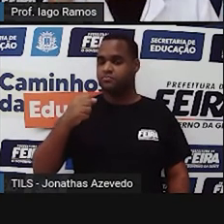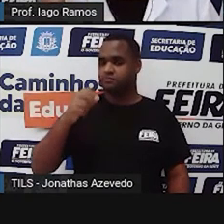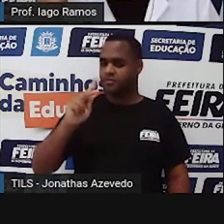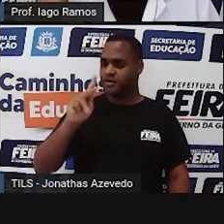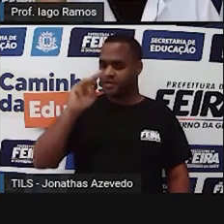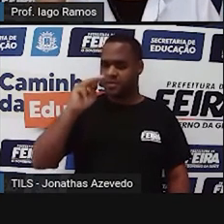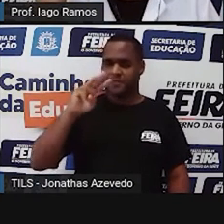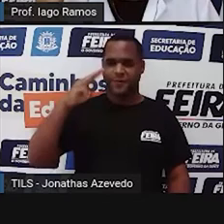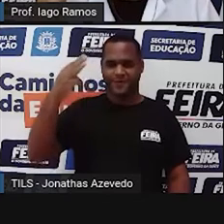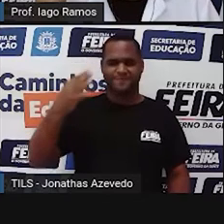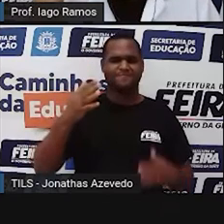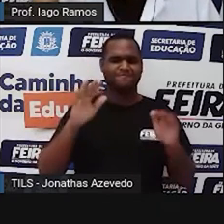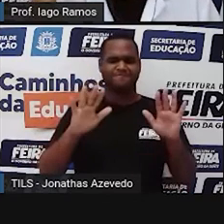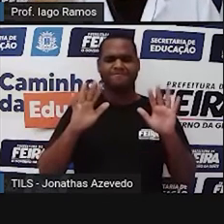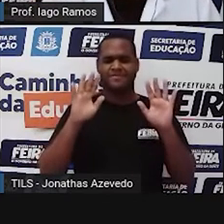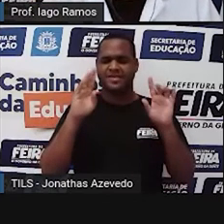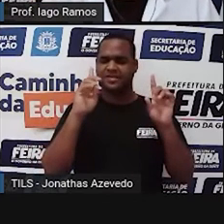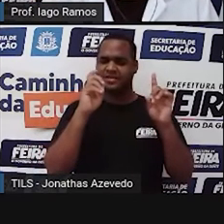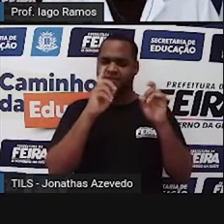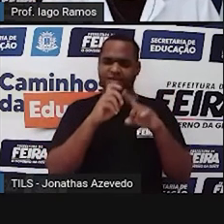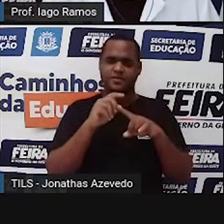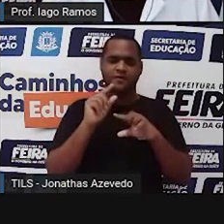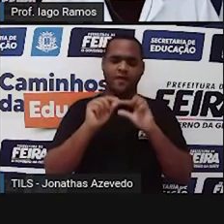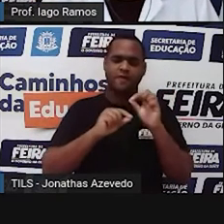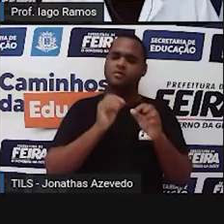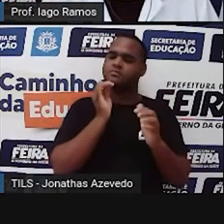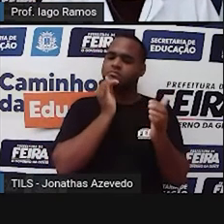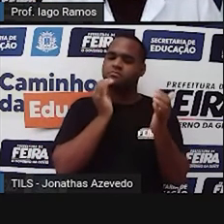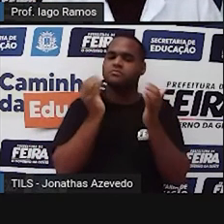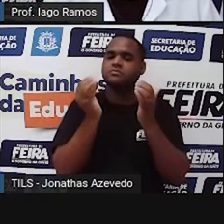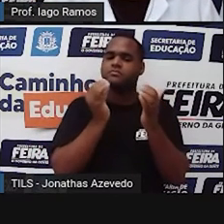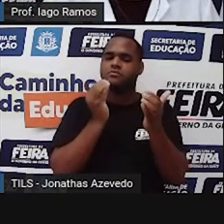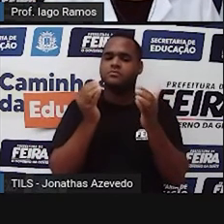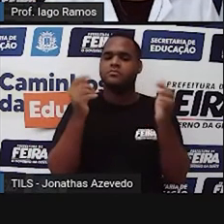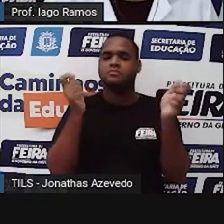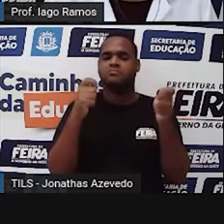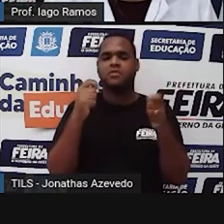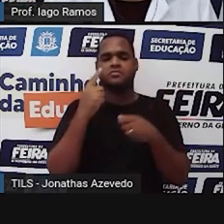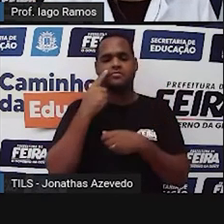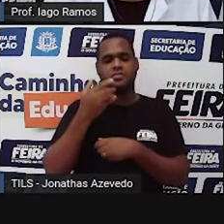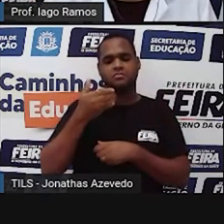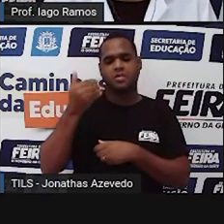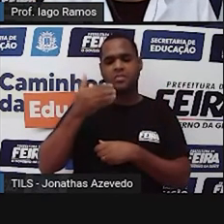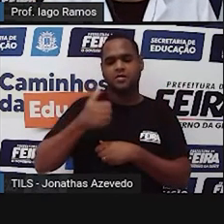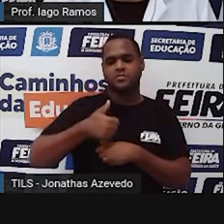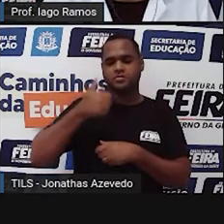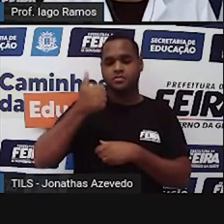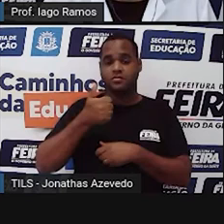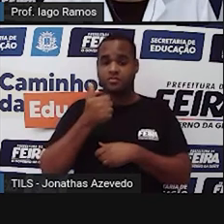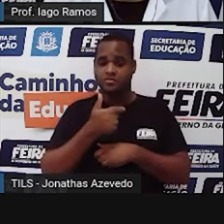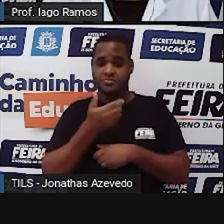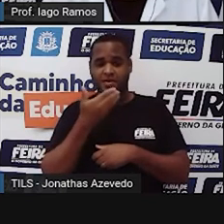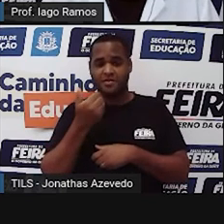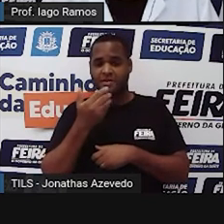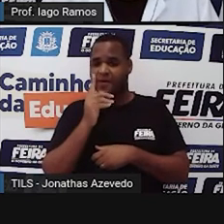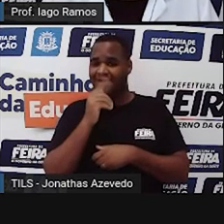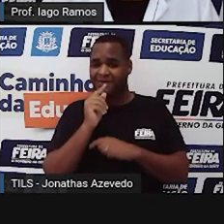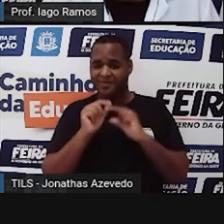difícil a gente conseguir comparar para saber quem é que tem o maior volume de água, certo?